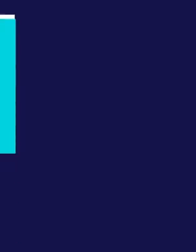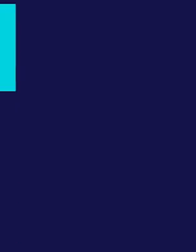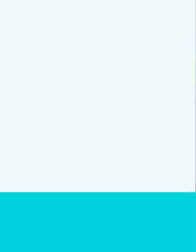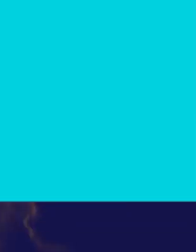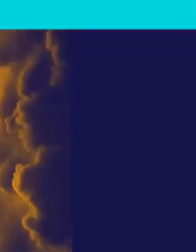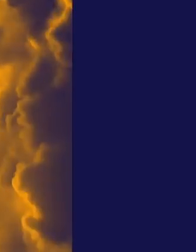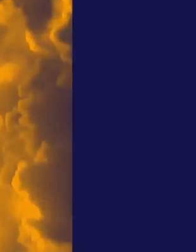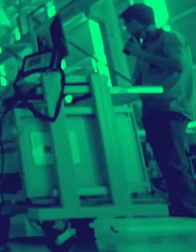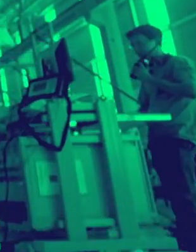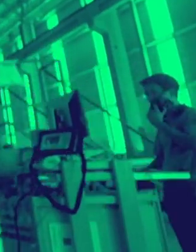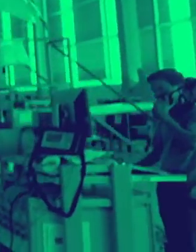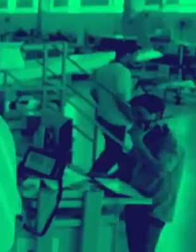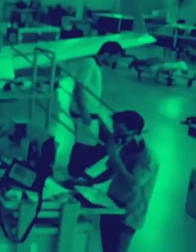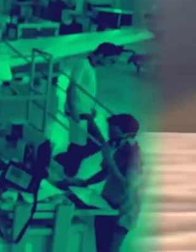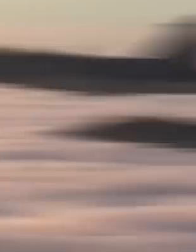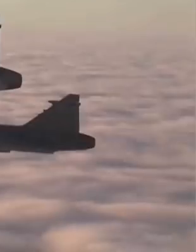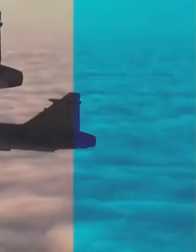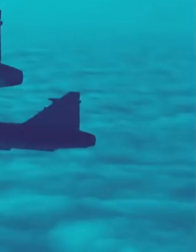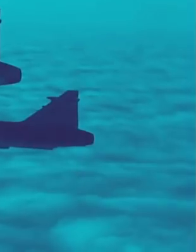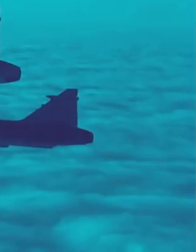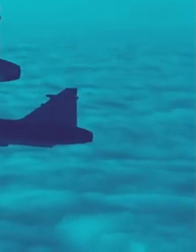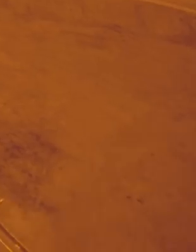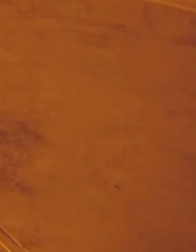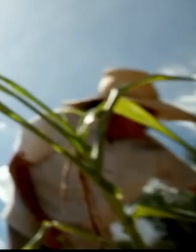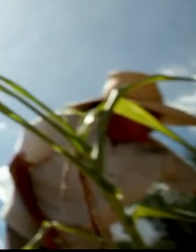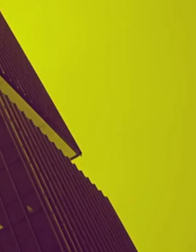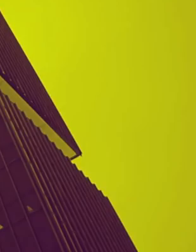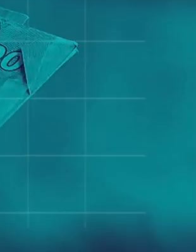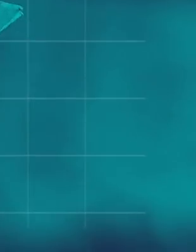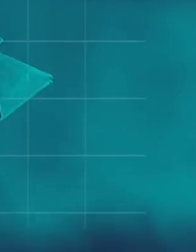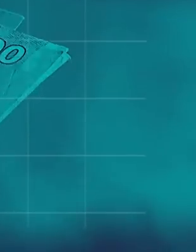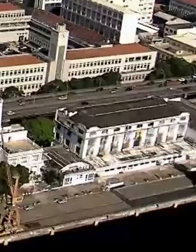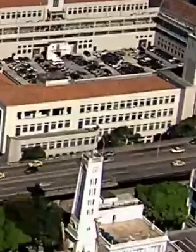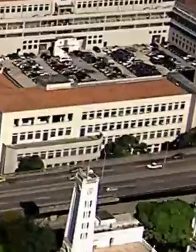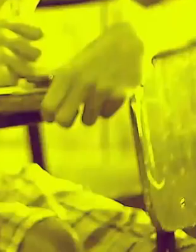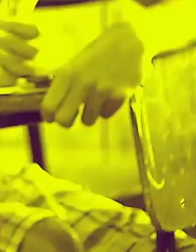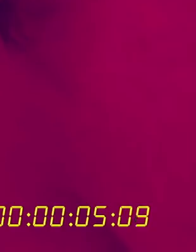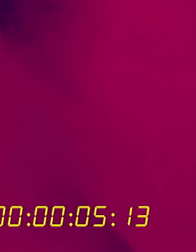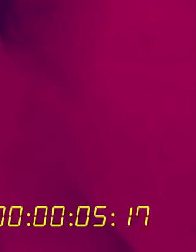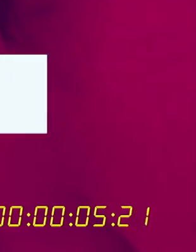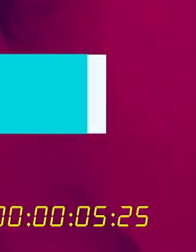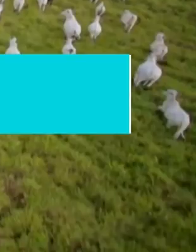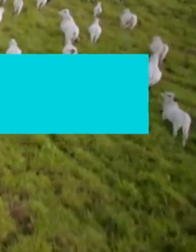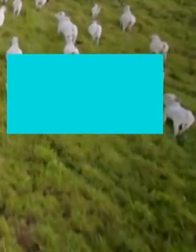Música Música Música